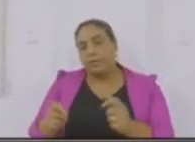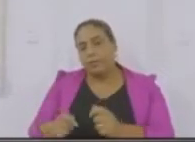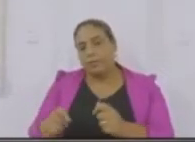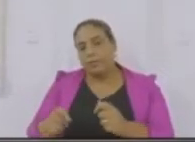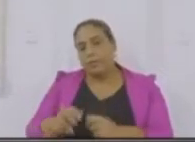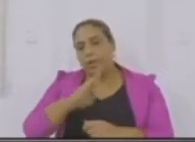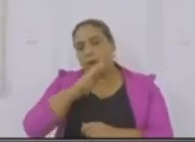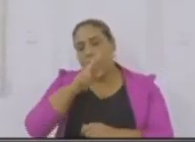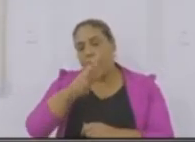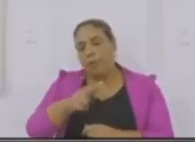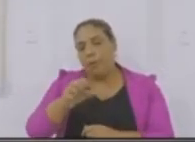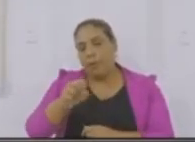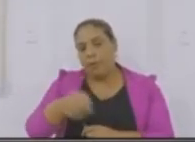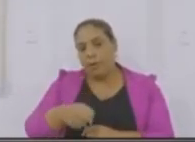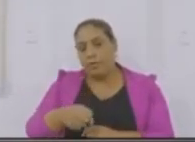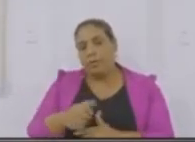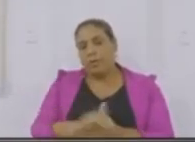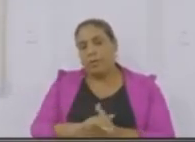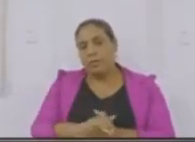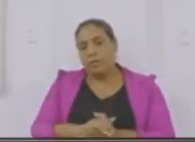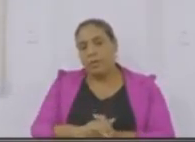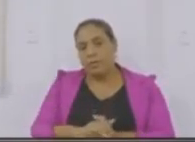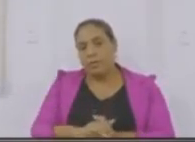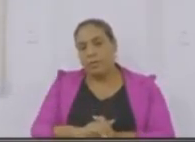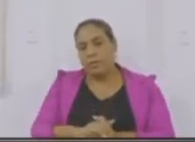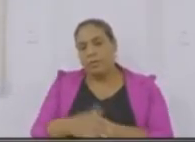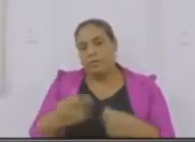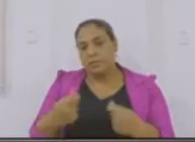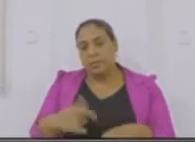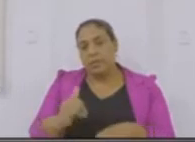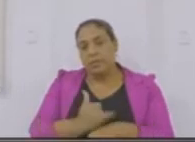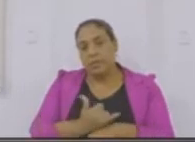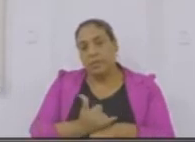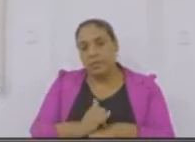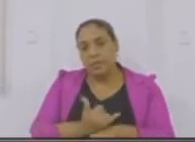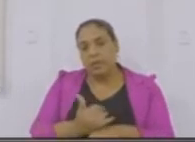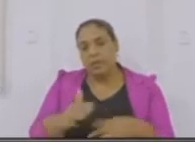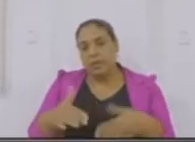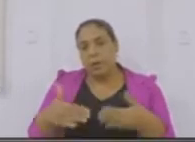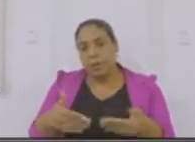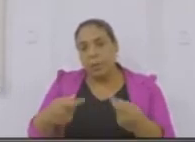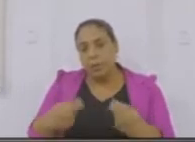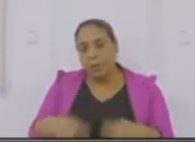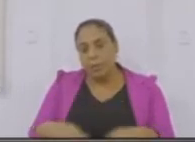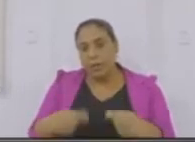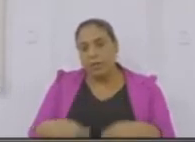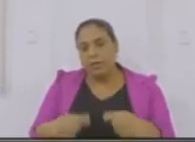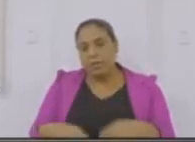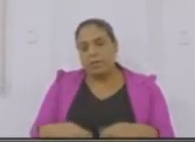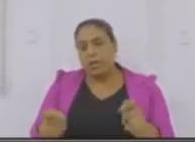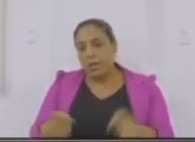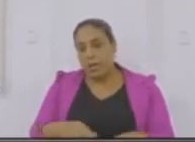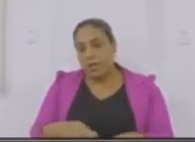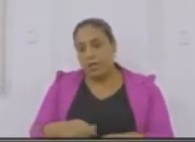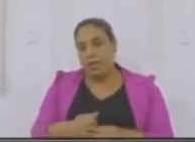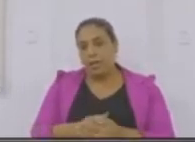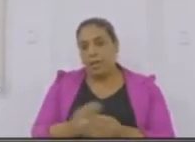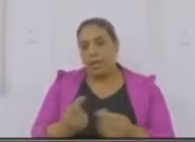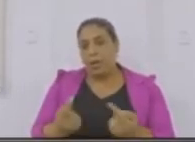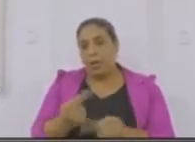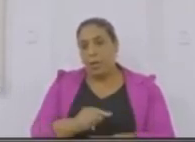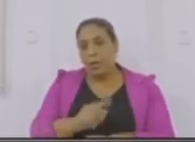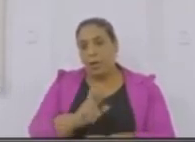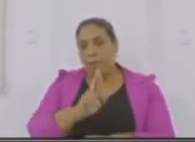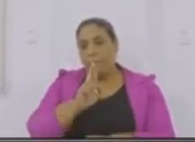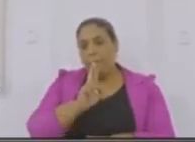legislação vigente, requiro que sejam tomadas medidas noticiais cabíveis contra e não responder os